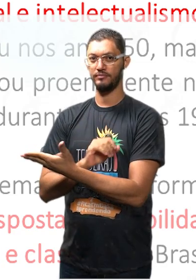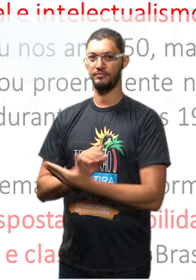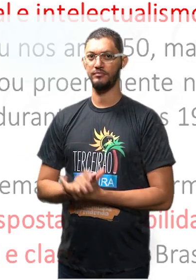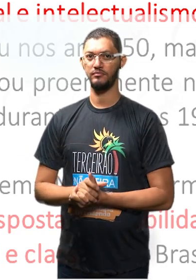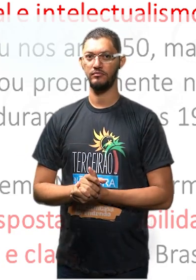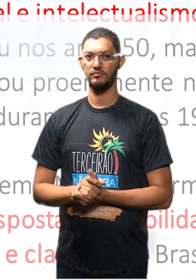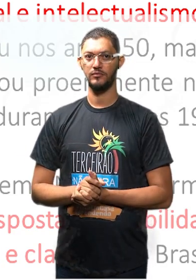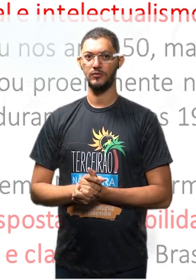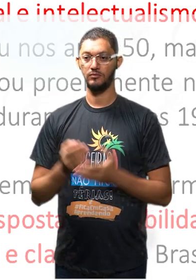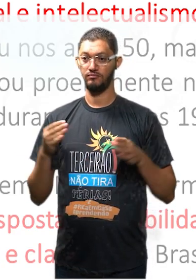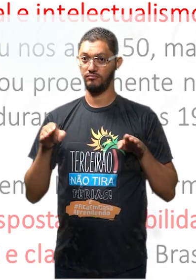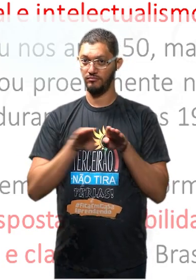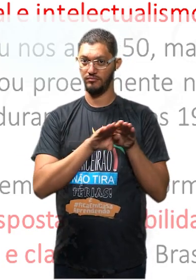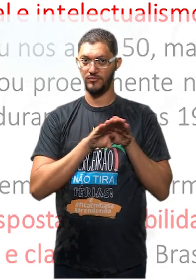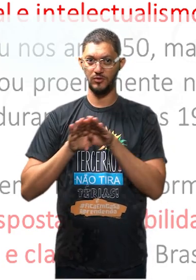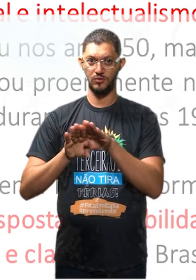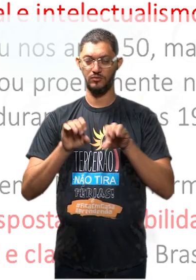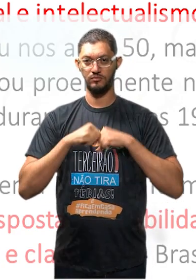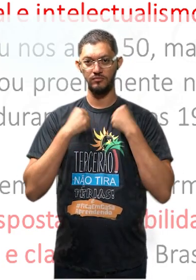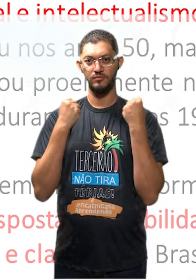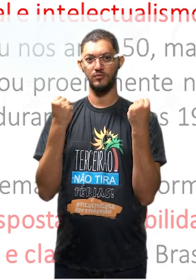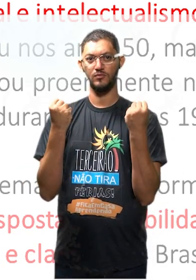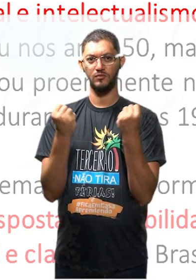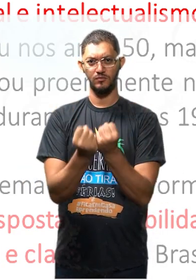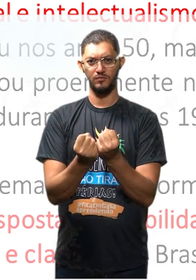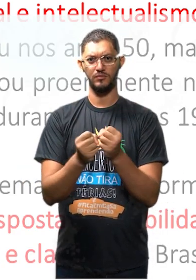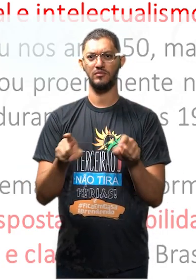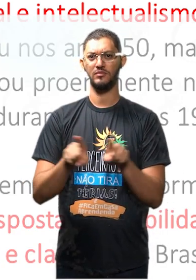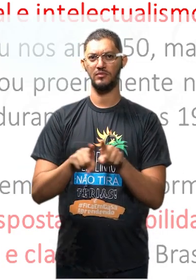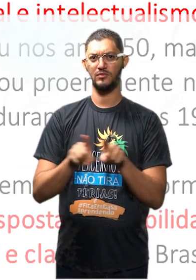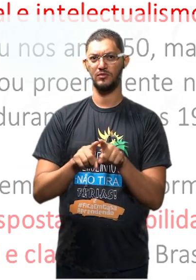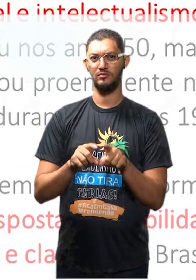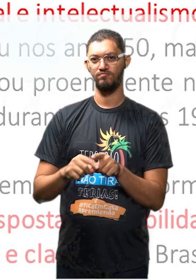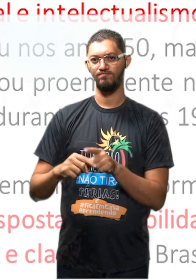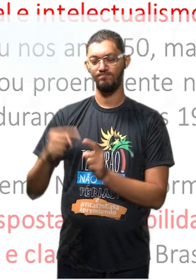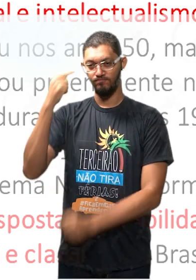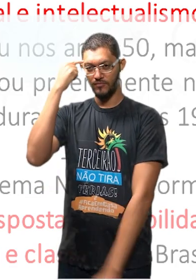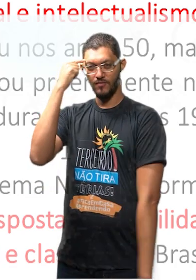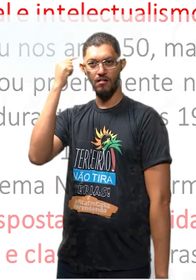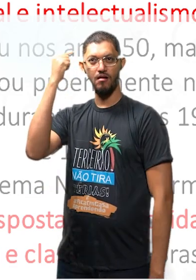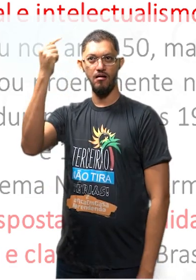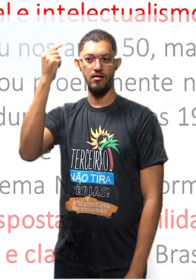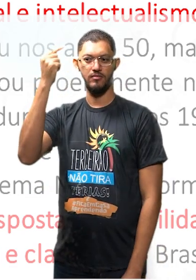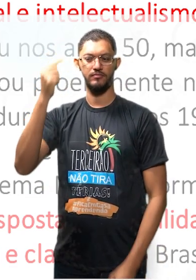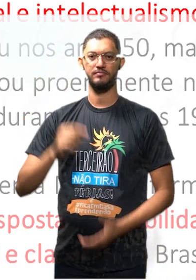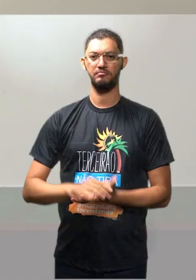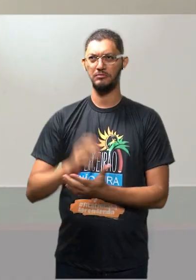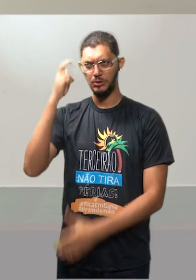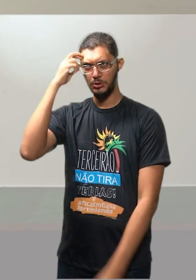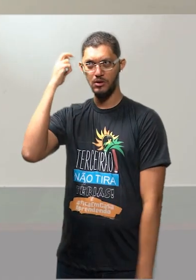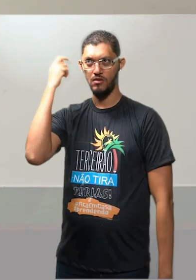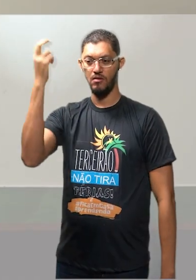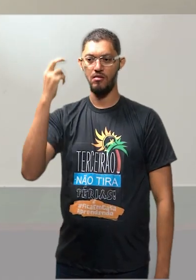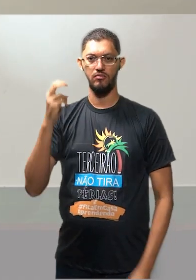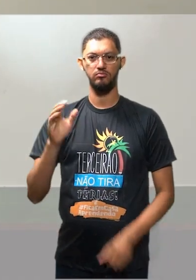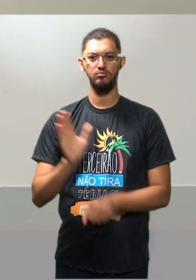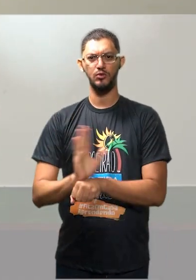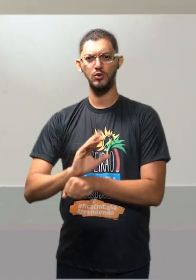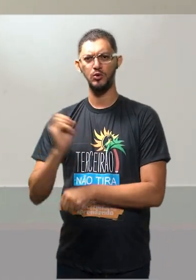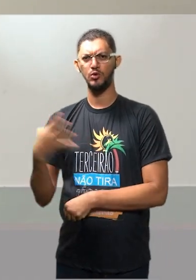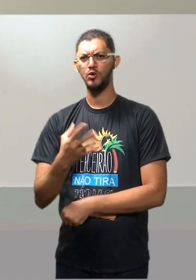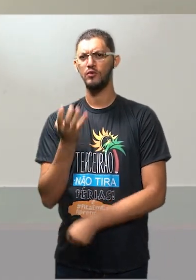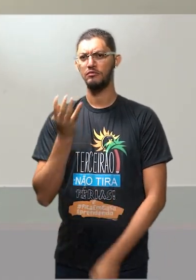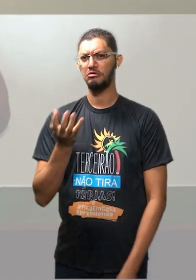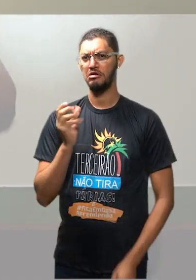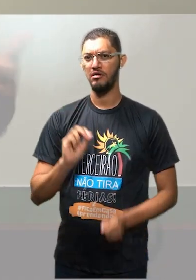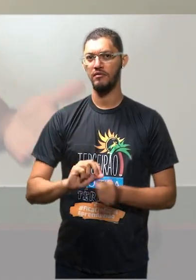Focava na igualdade social e no intelectualismo. É isso que o cinema novo fazia. Perfeito? E claro,